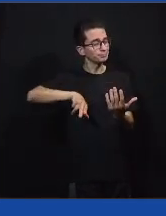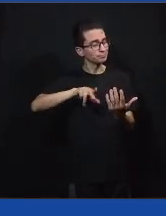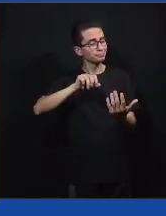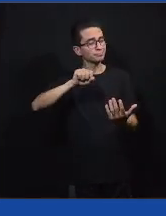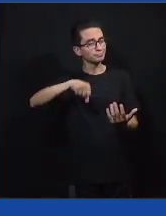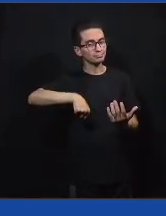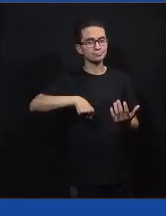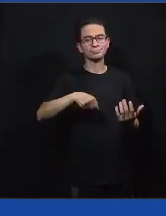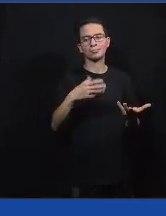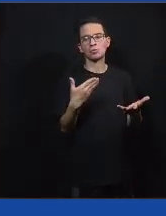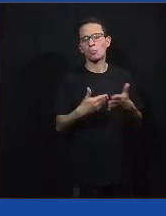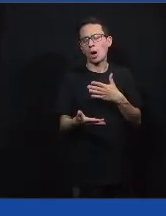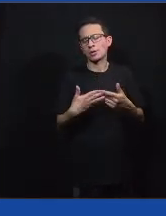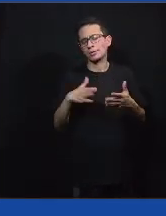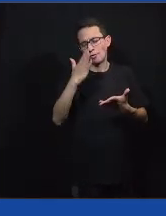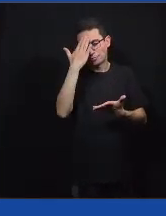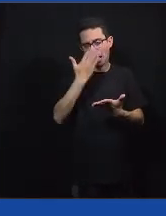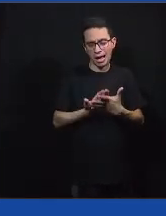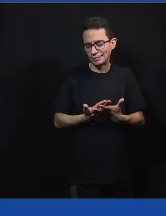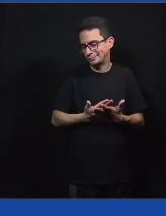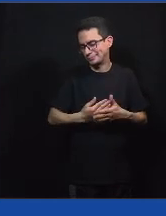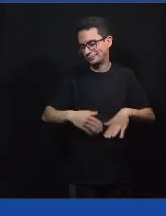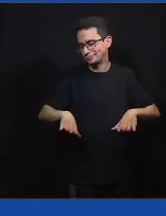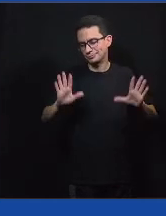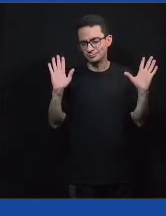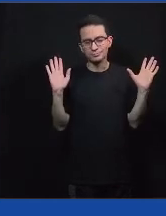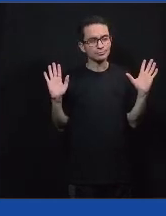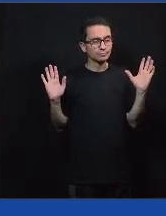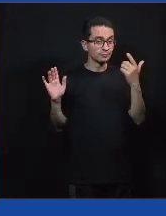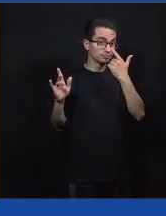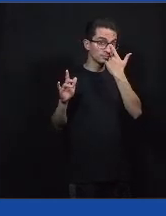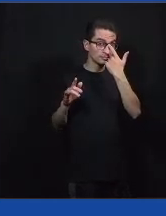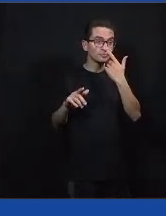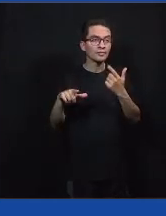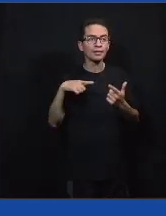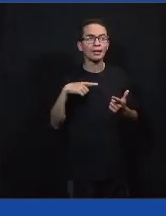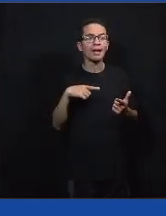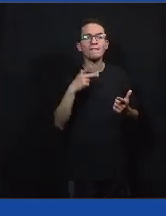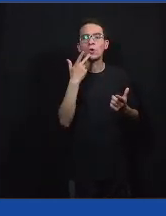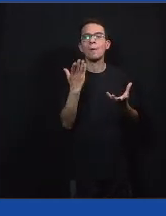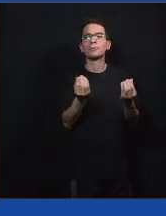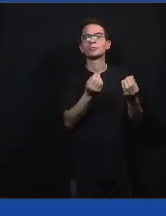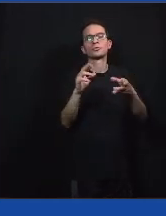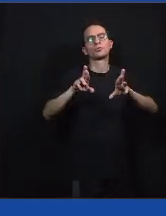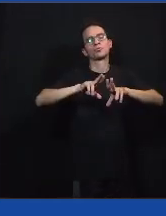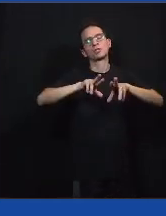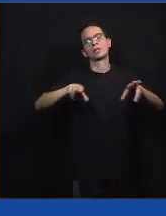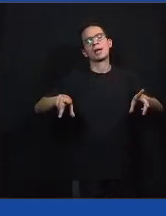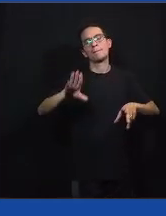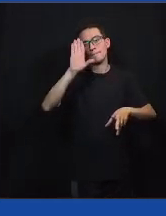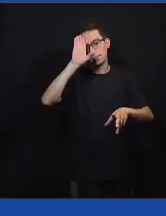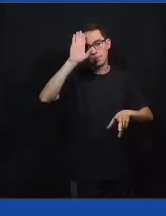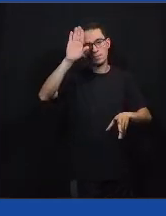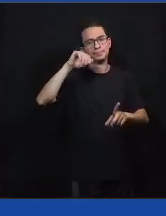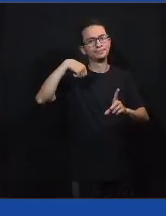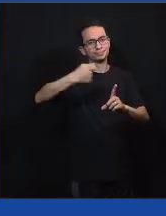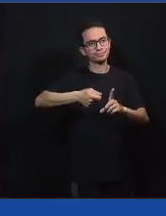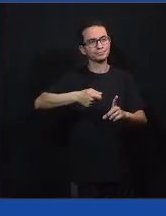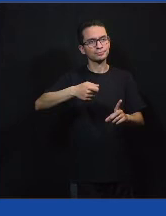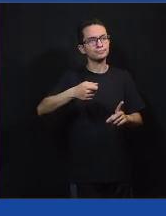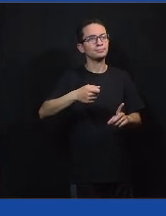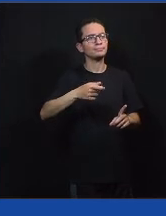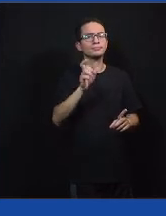de religião, enfim, a gente também já falou bastante, diversidade foi a palavra escolhida para a democracia por vocês. E, Ful,